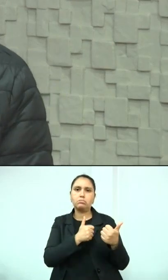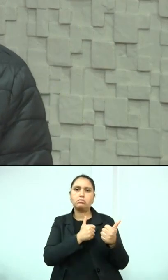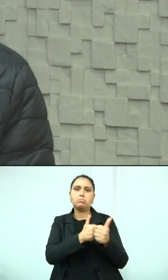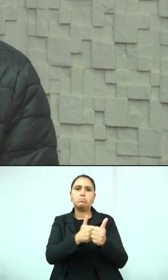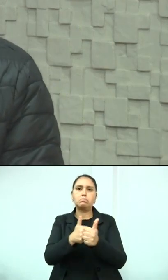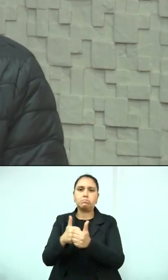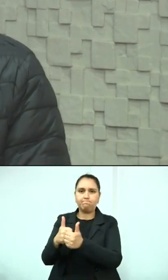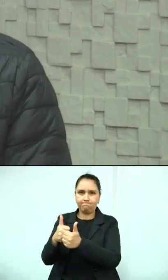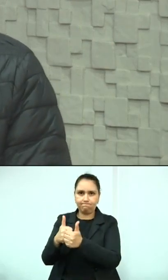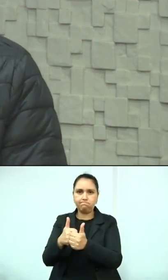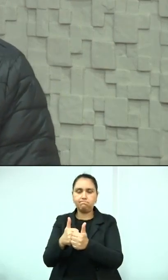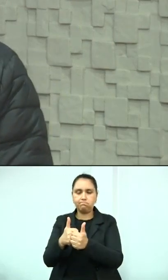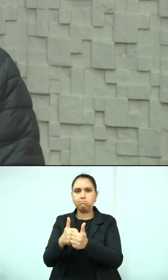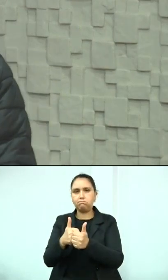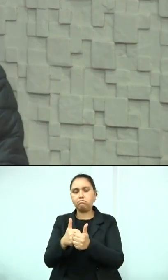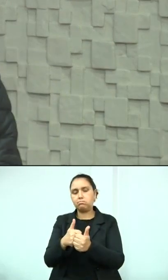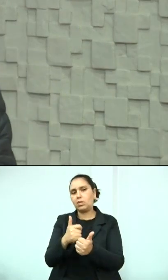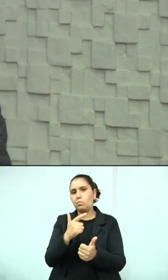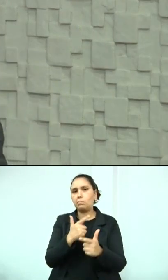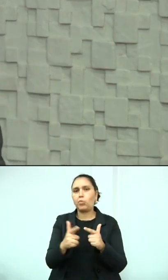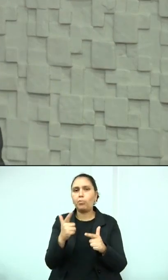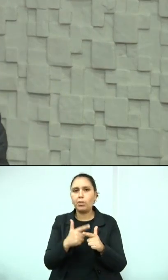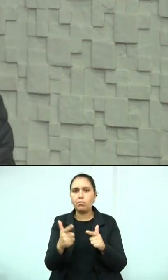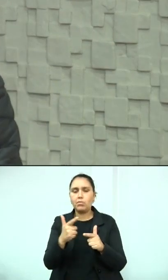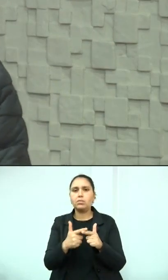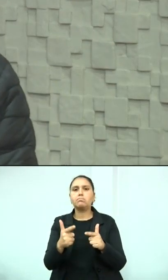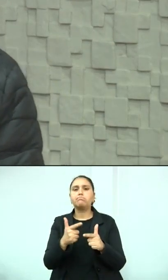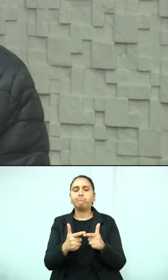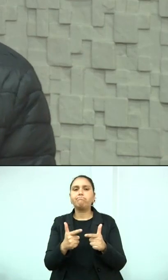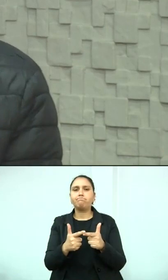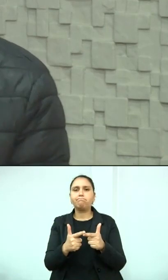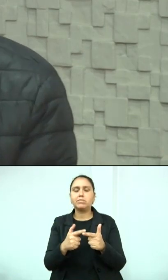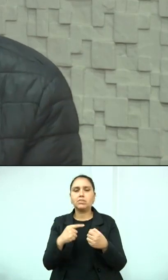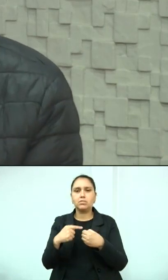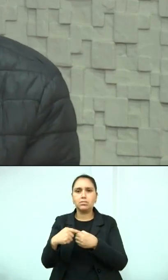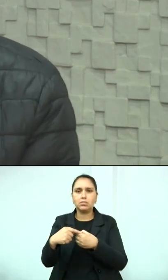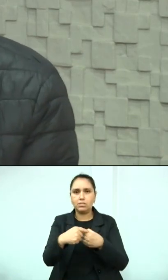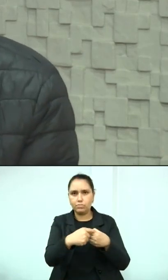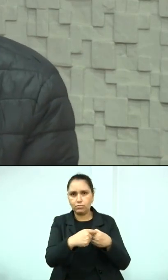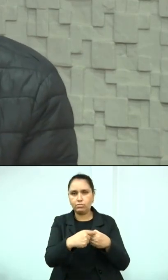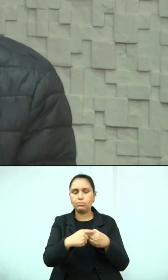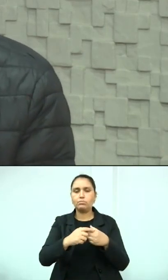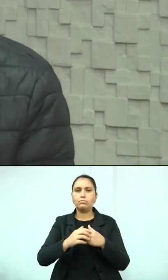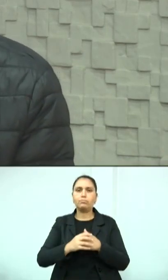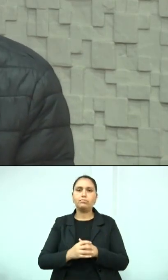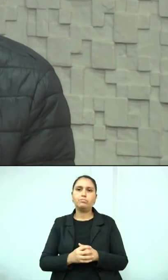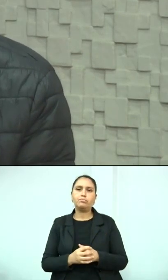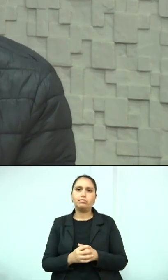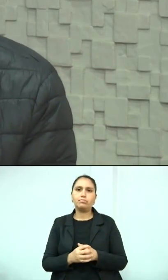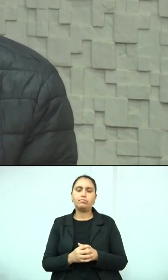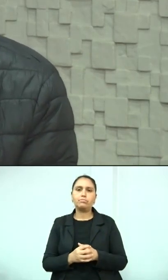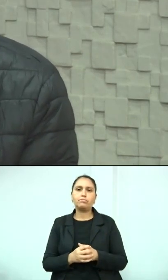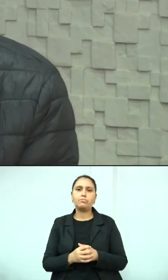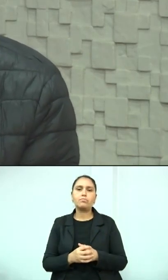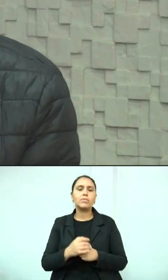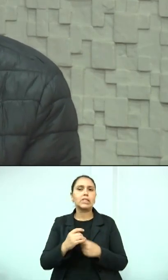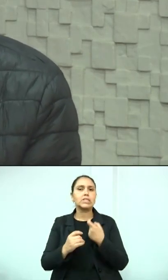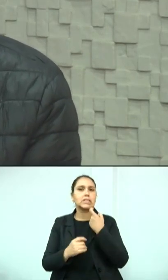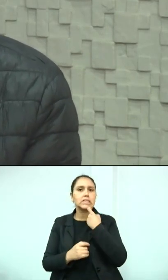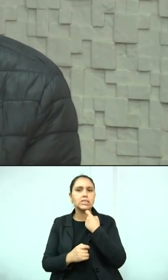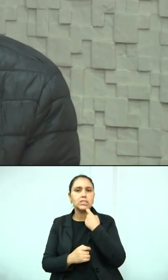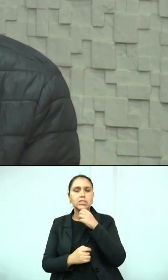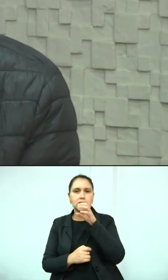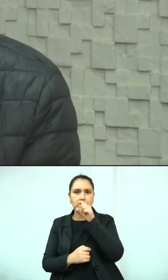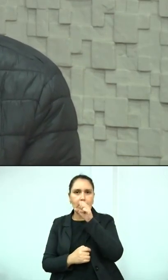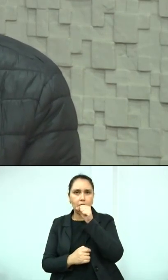estão passando por essas dificuldades. Na última sexta e no último sábado,